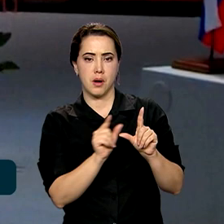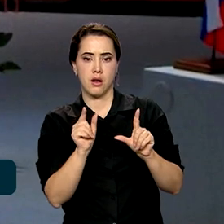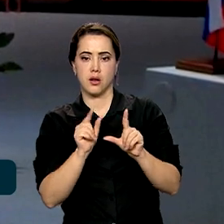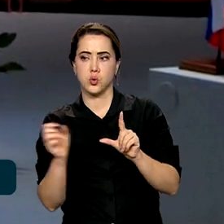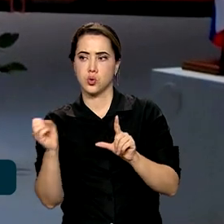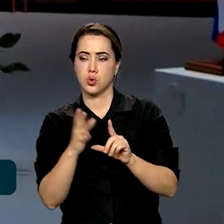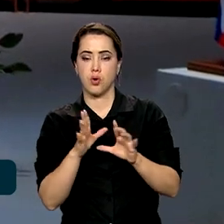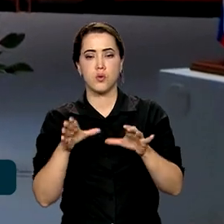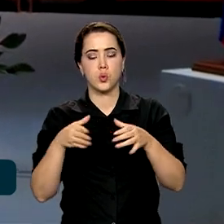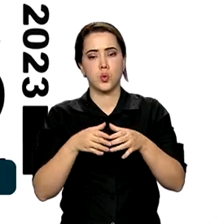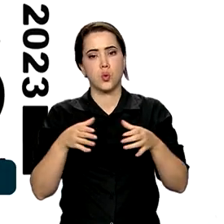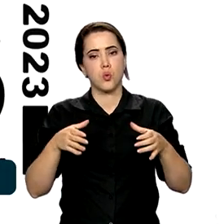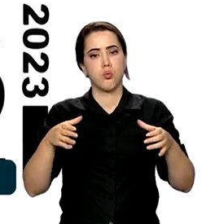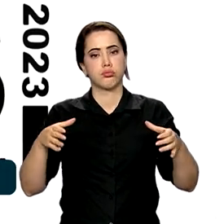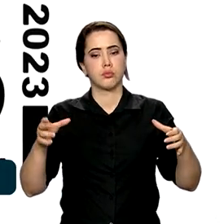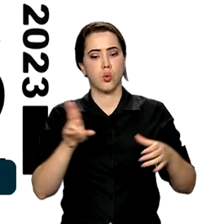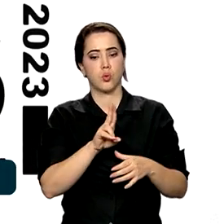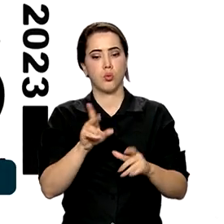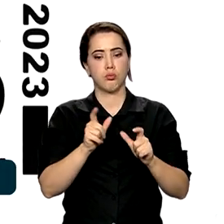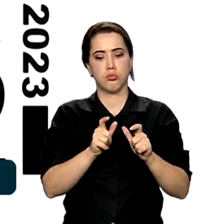novo membro tornaria a sigla um palavrão.